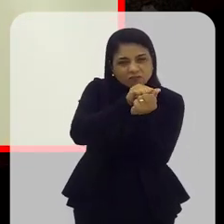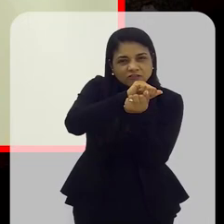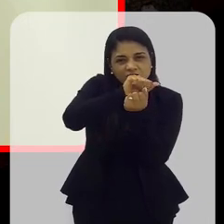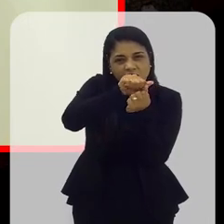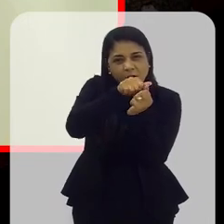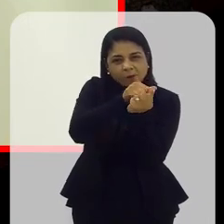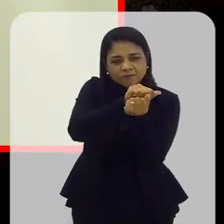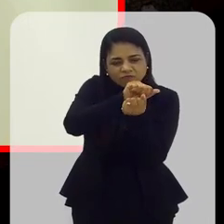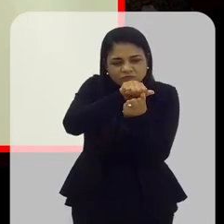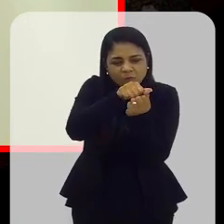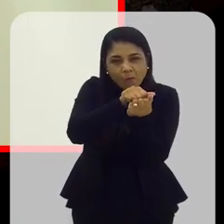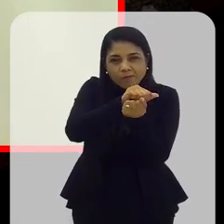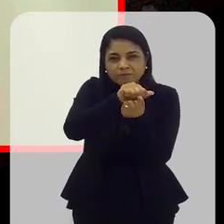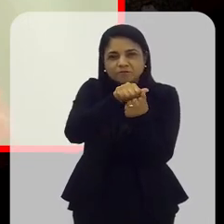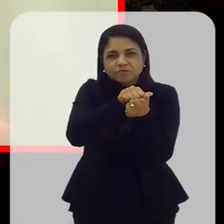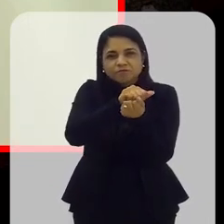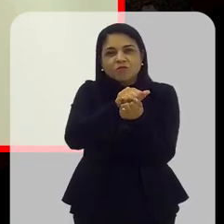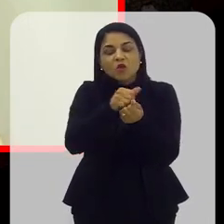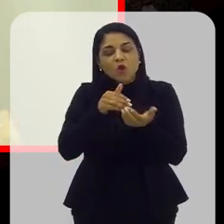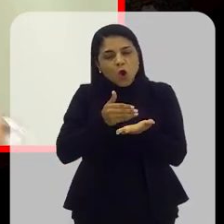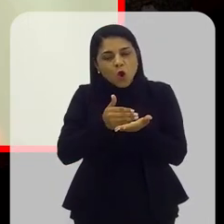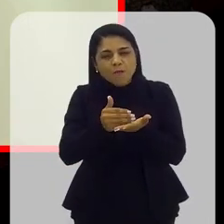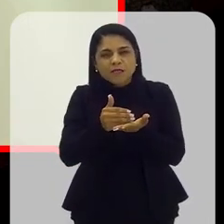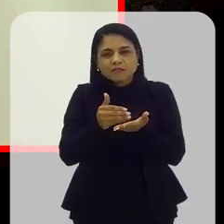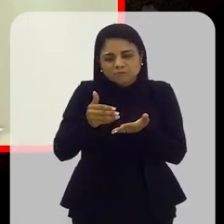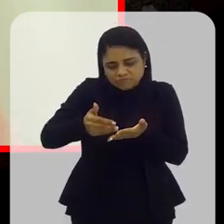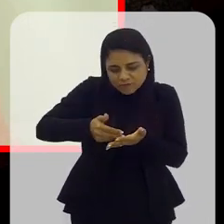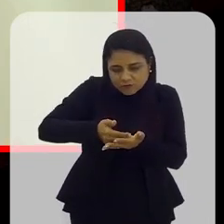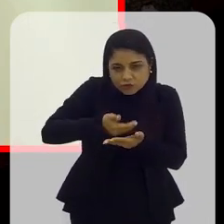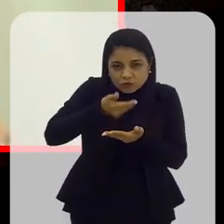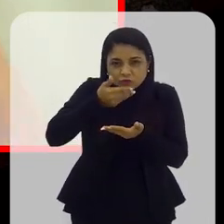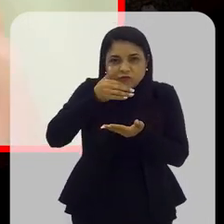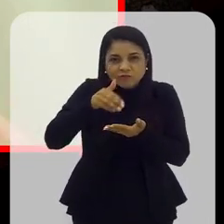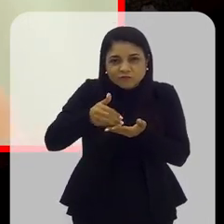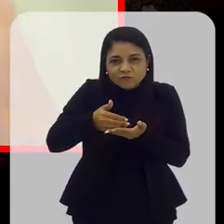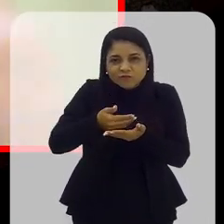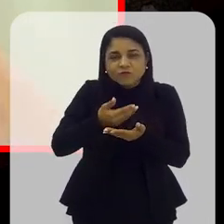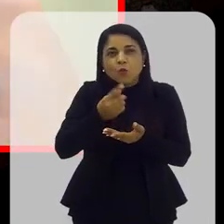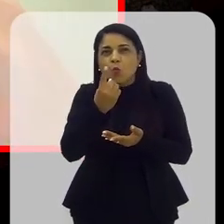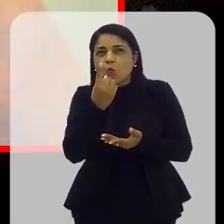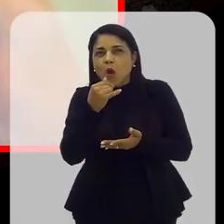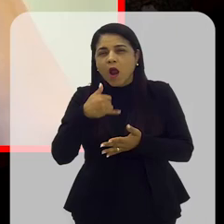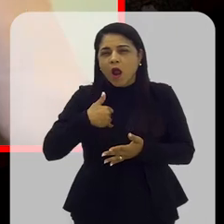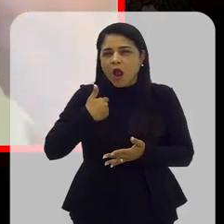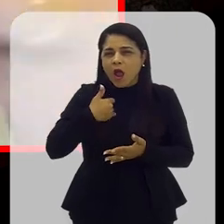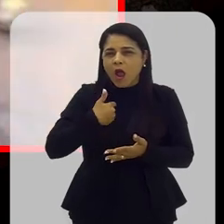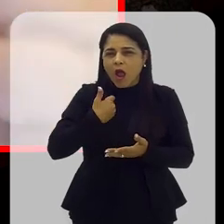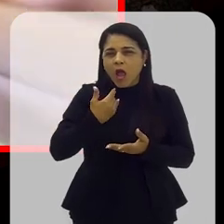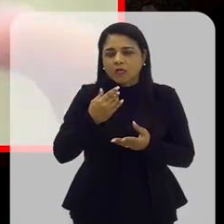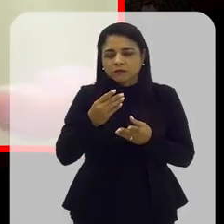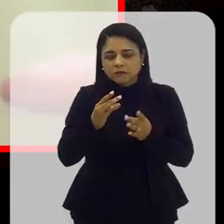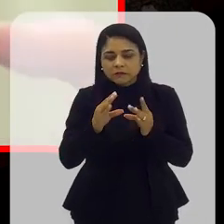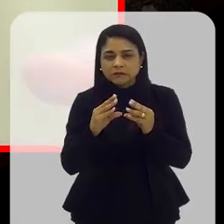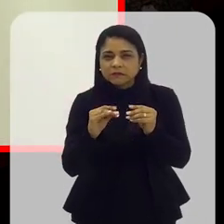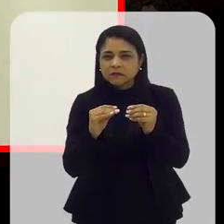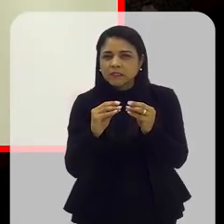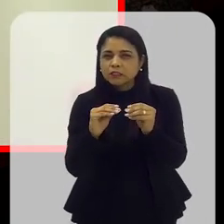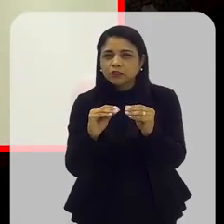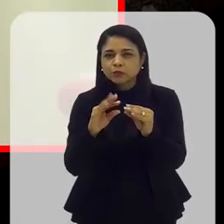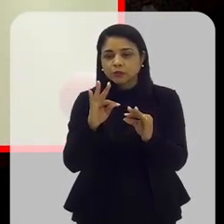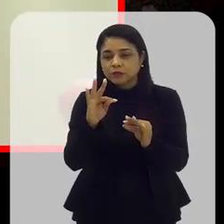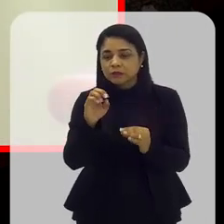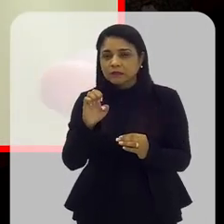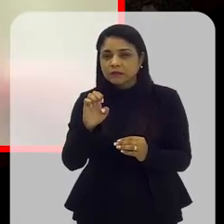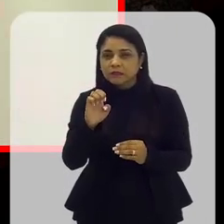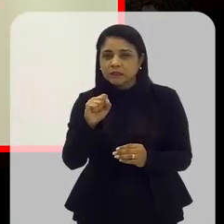mastigação, inicialmente pastosa, depois, perto de um aninho, já vamos colocando a comida mais na textura da